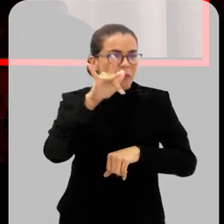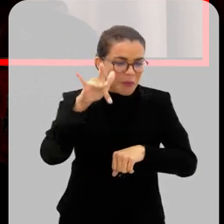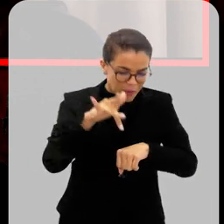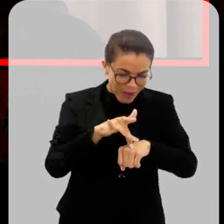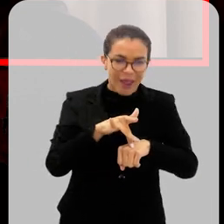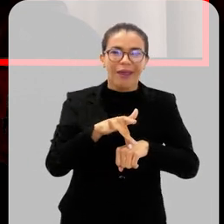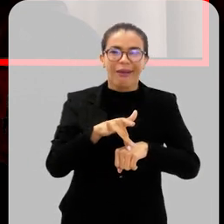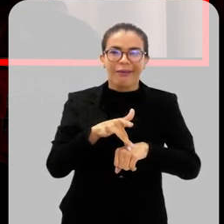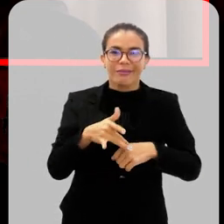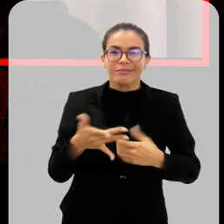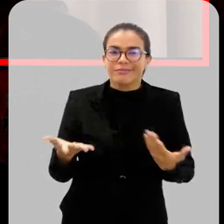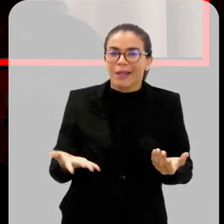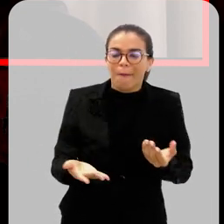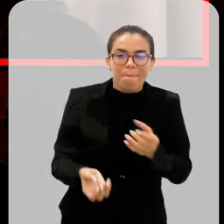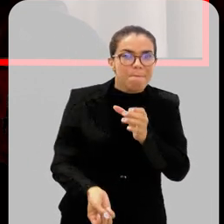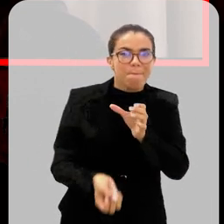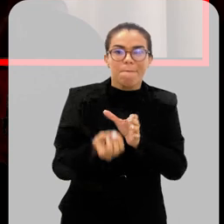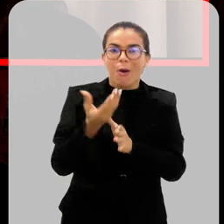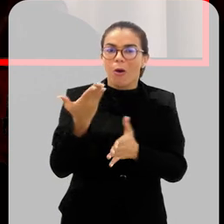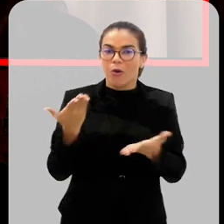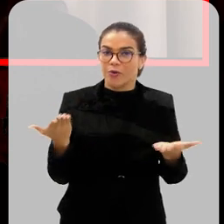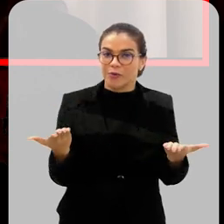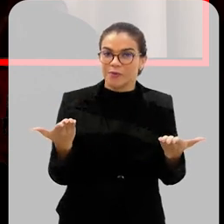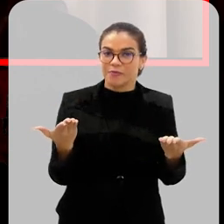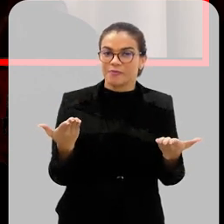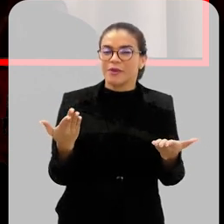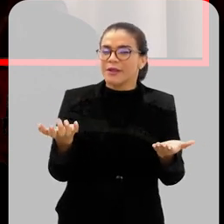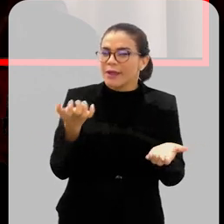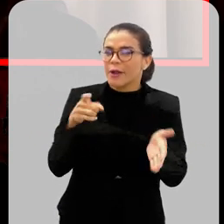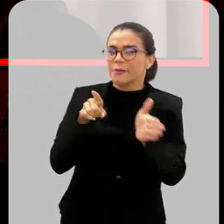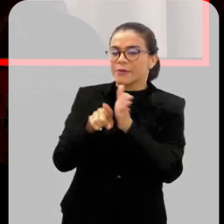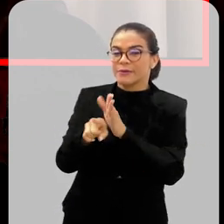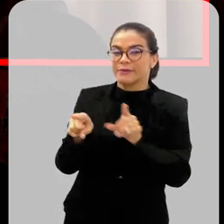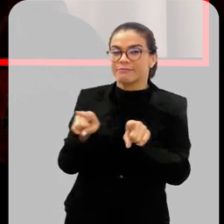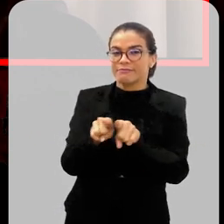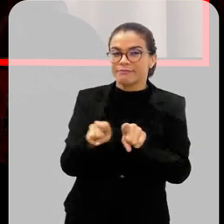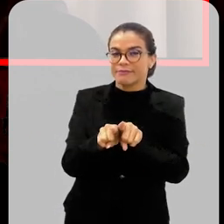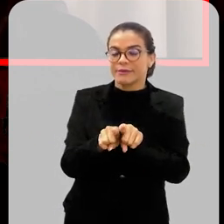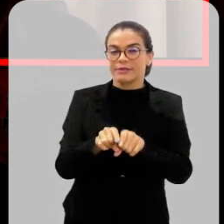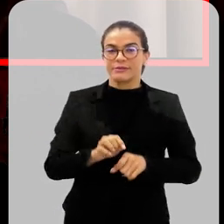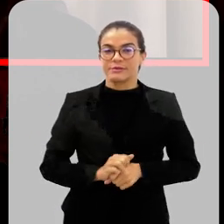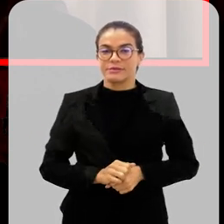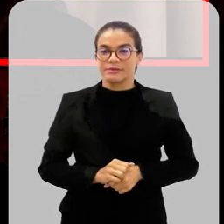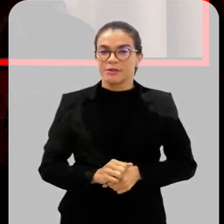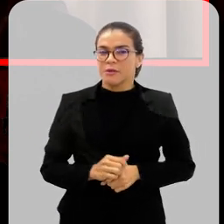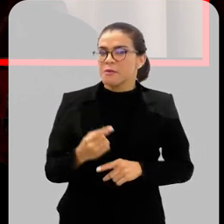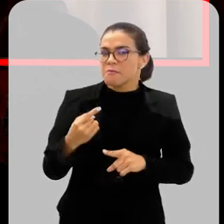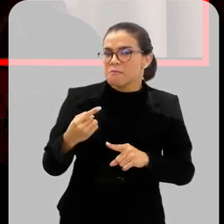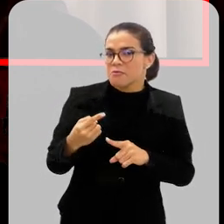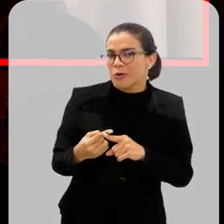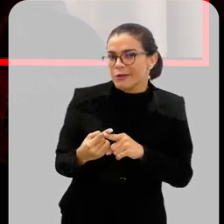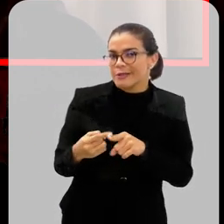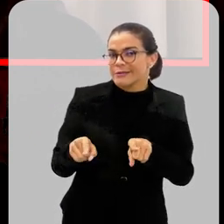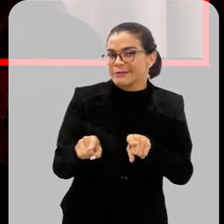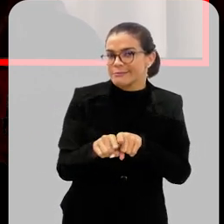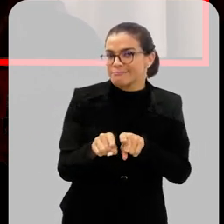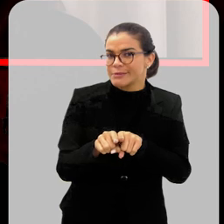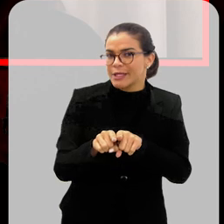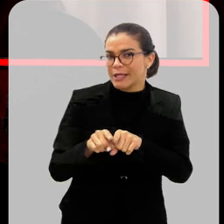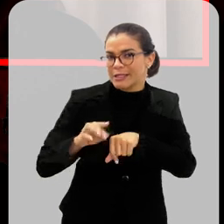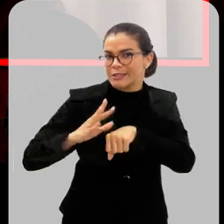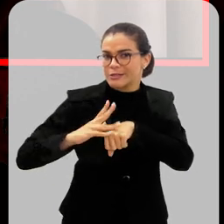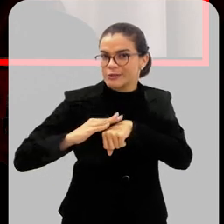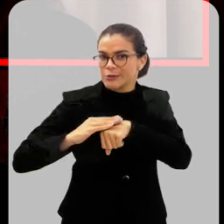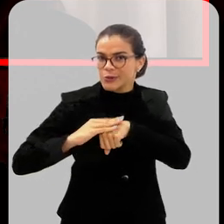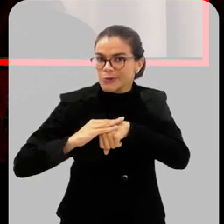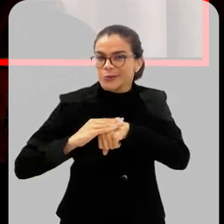E quero perguntar para você também, Sara. Você pode dizer que grande parte desta